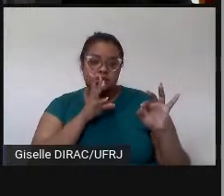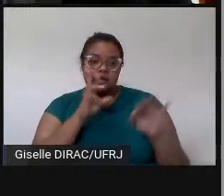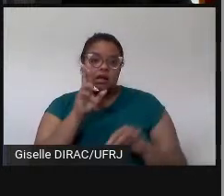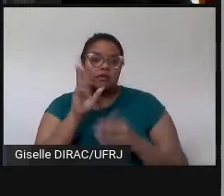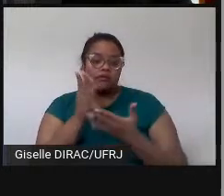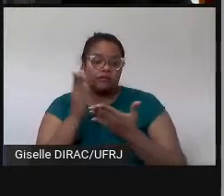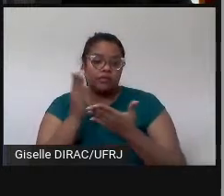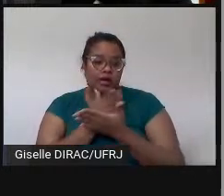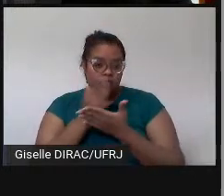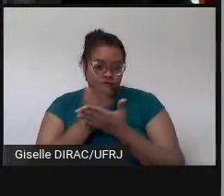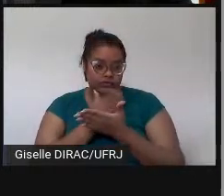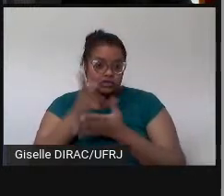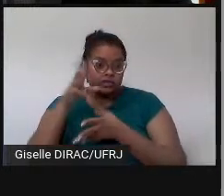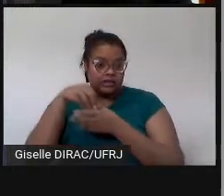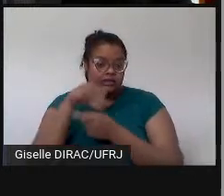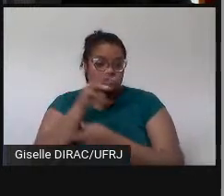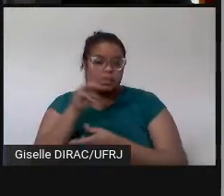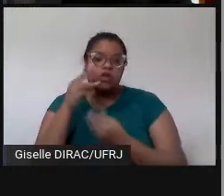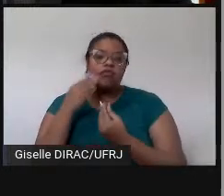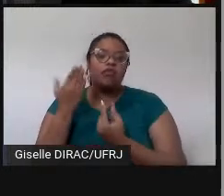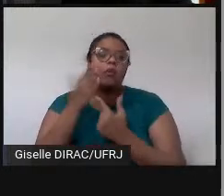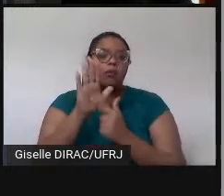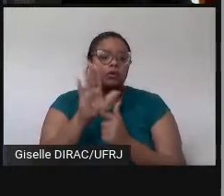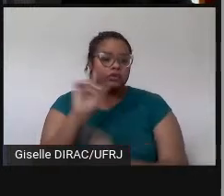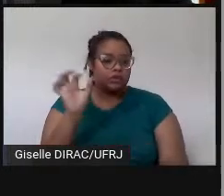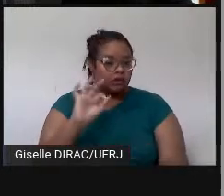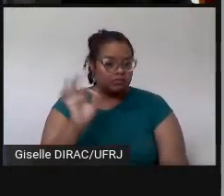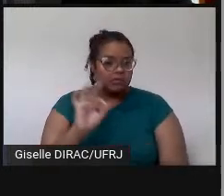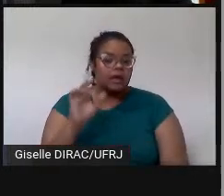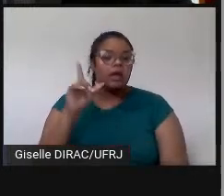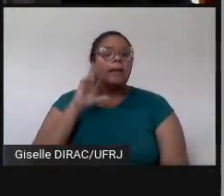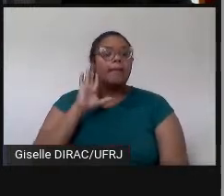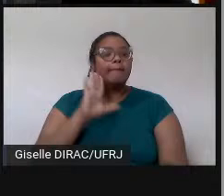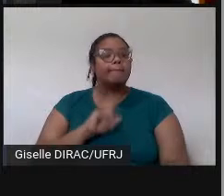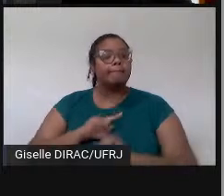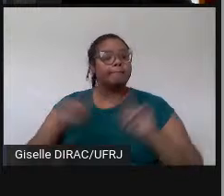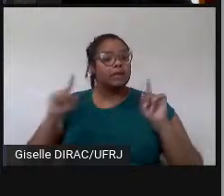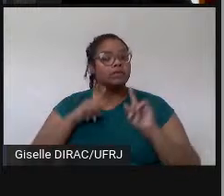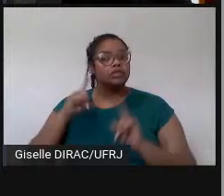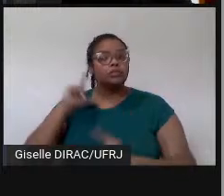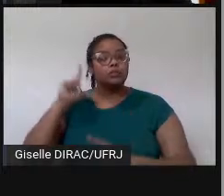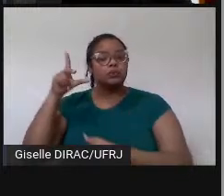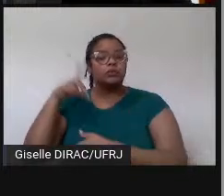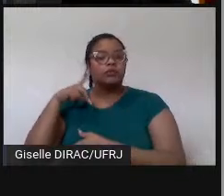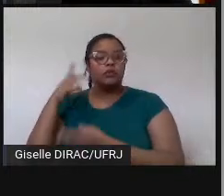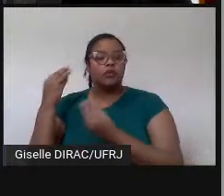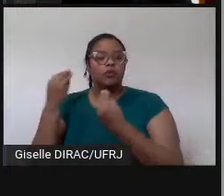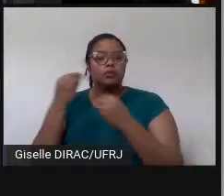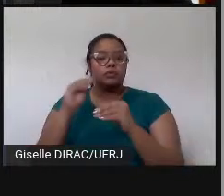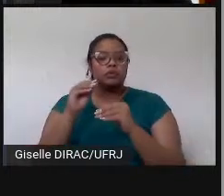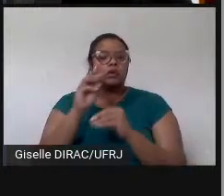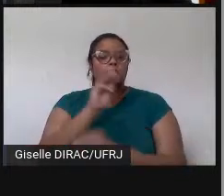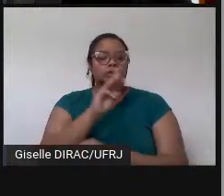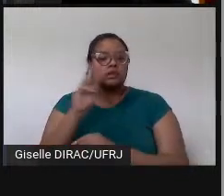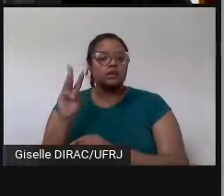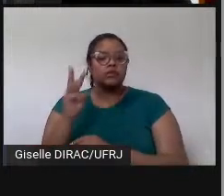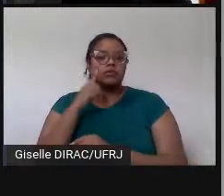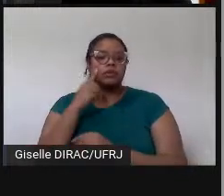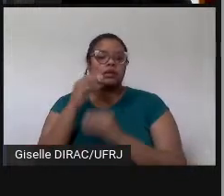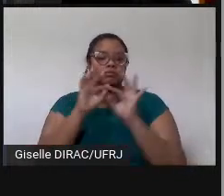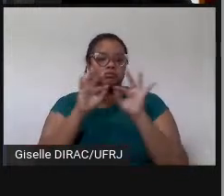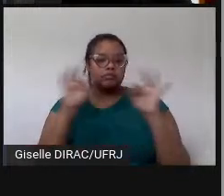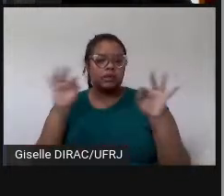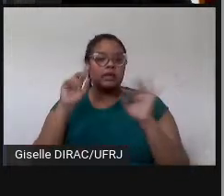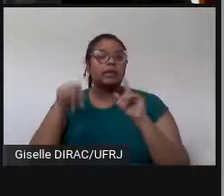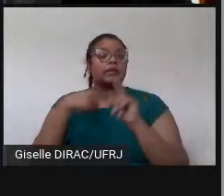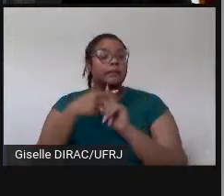eu não vou mostrar a revista aqui no site, eu não vou mostrar aqui o site, mas deixo o endereço e também